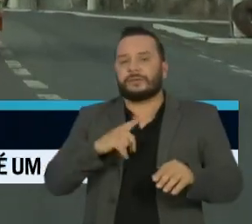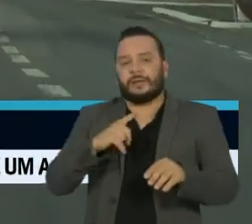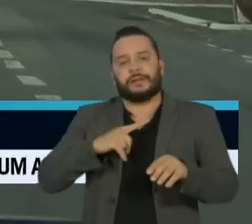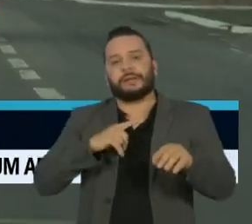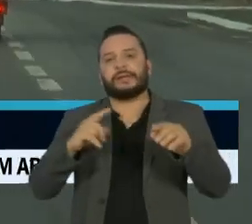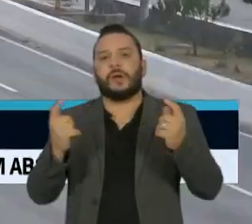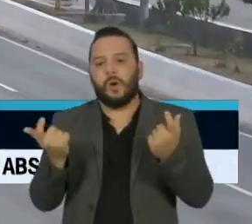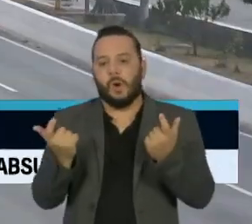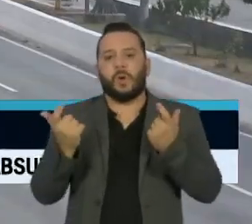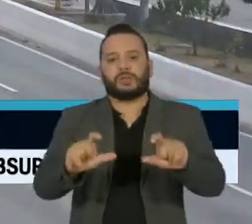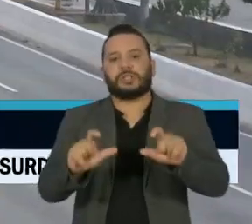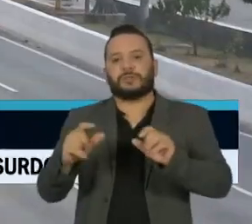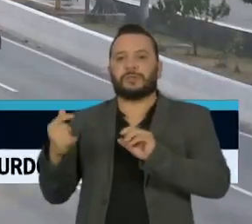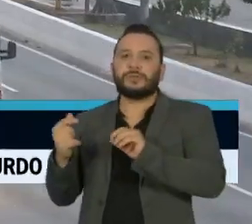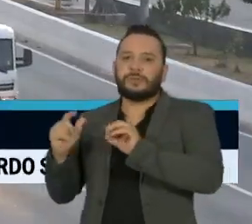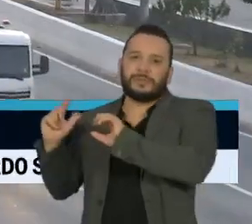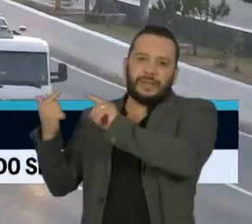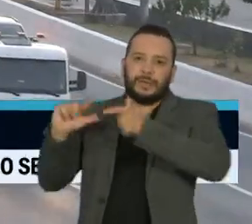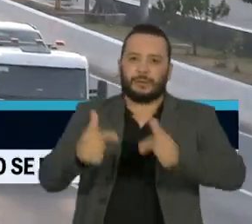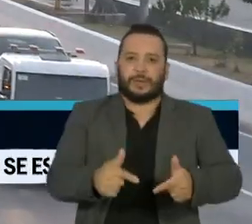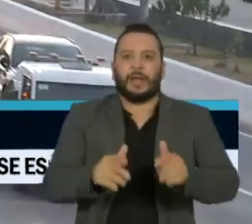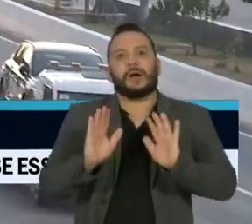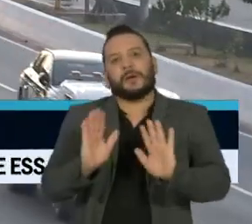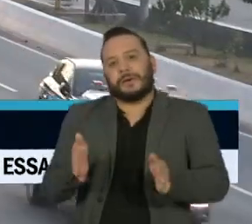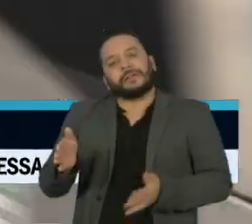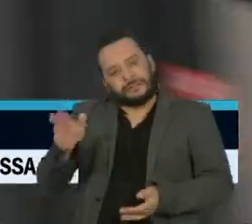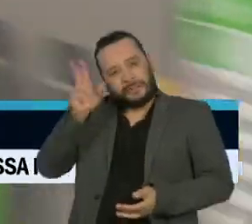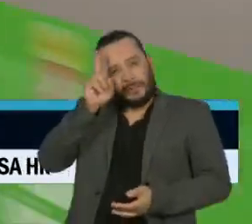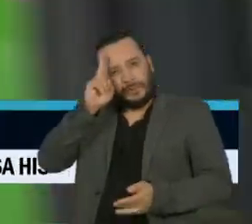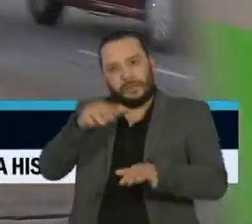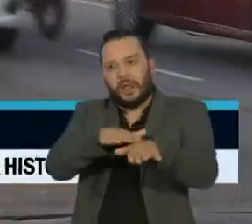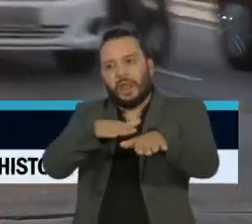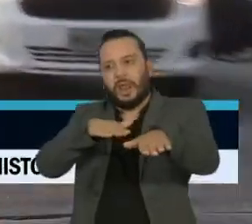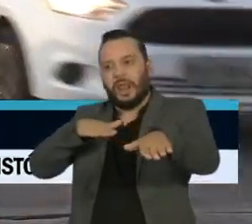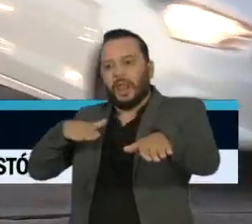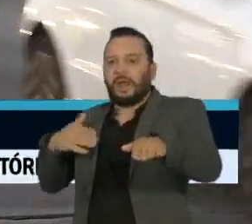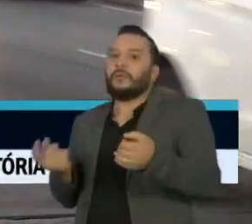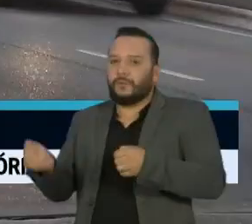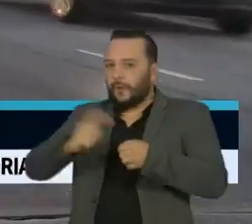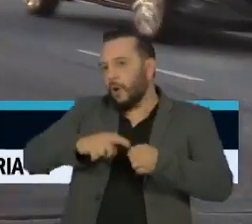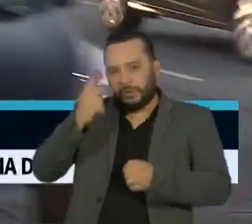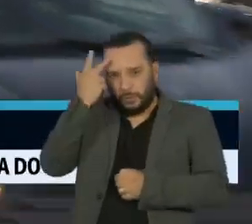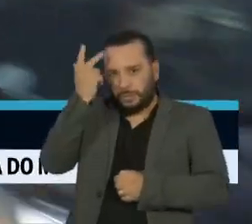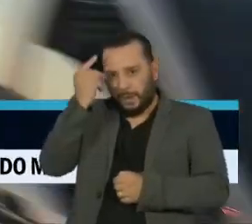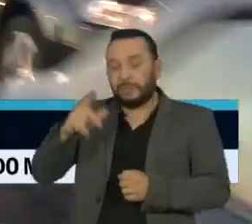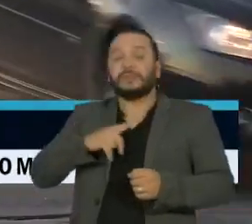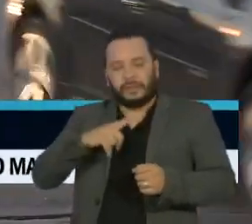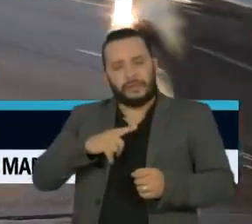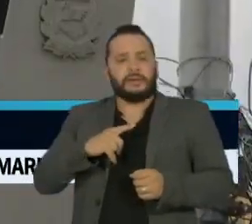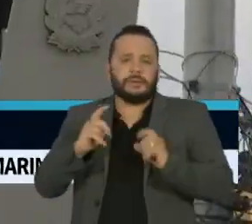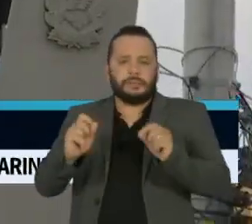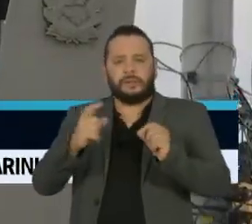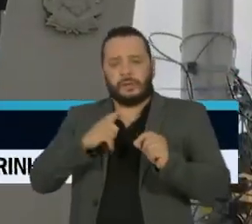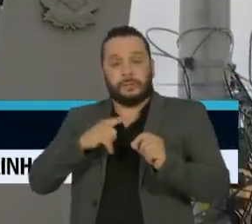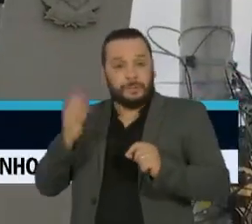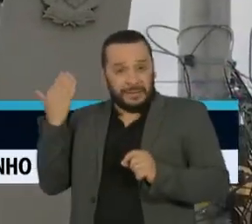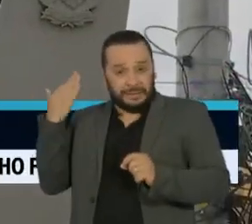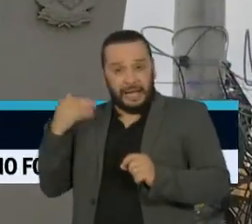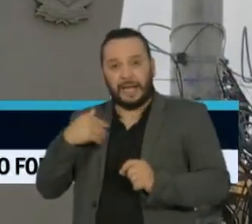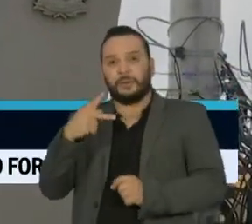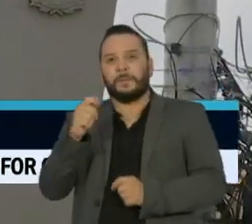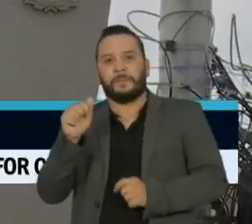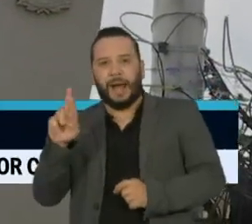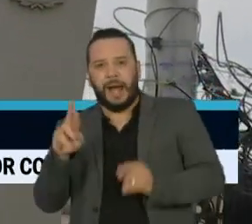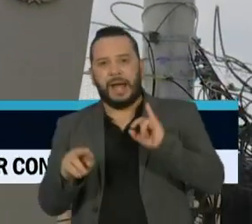tradicional, a segunda-feira teve mais trânsito em São Paulo. O mega-rodízio, que restringia a circulação de metade da frota em